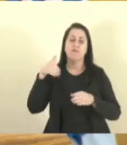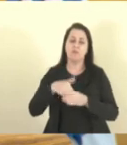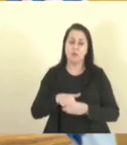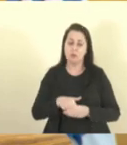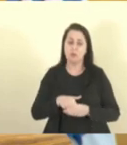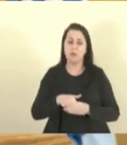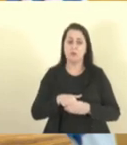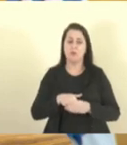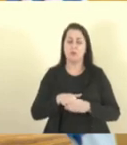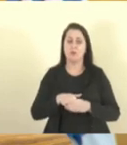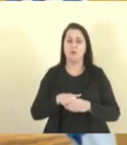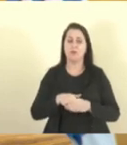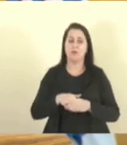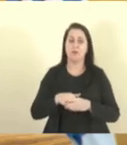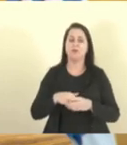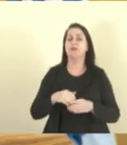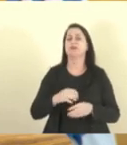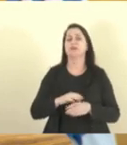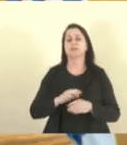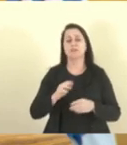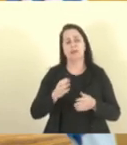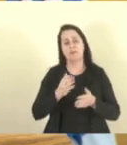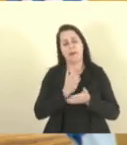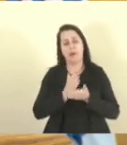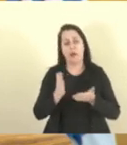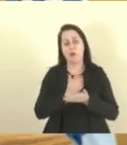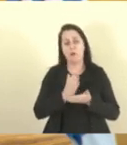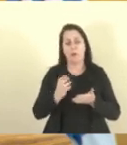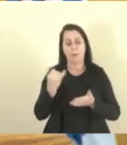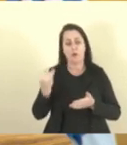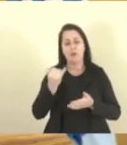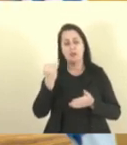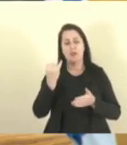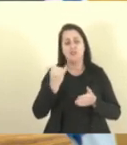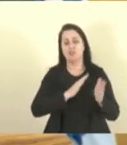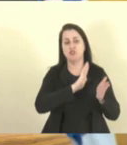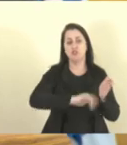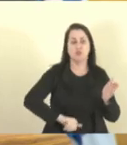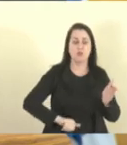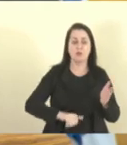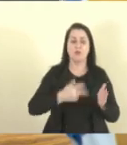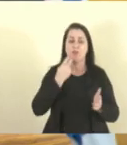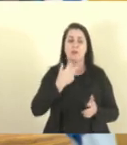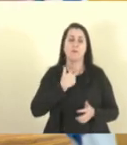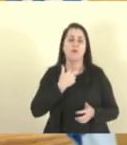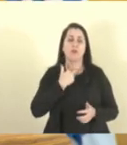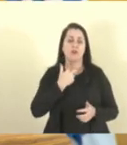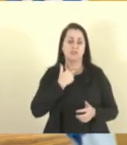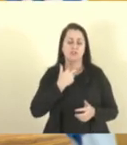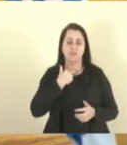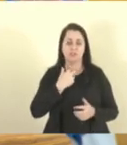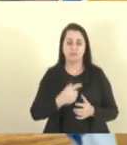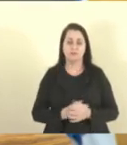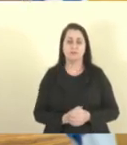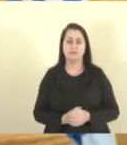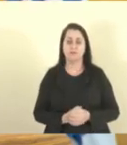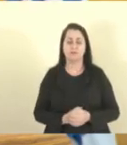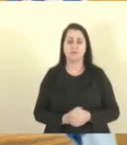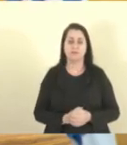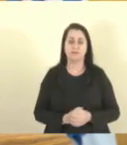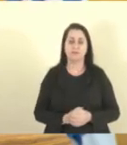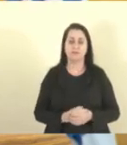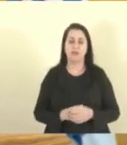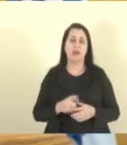e vetou alguma parte, a parte mais importante, ele diz que não pode, tem que vetar